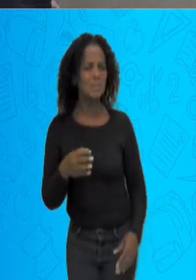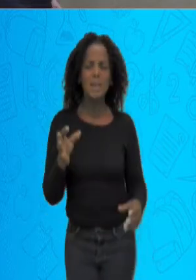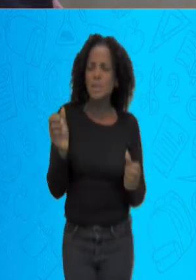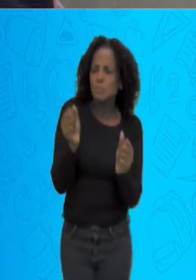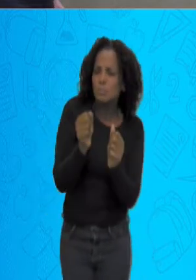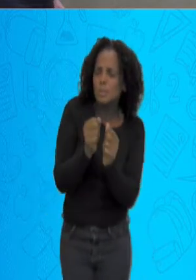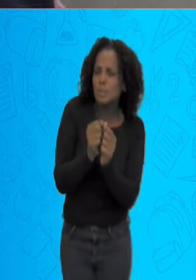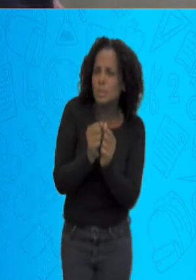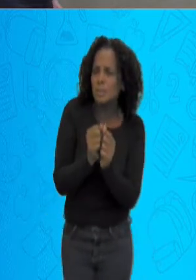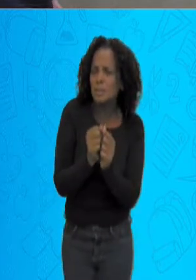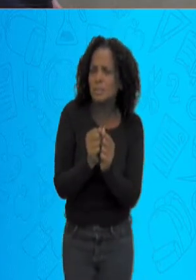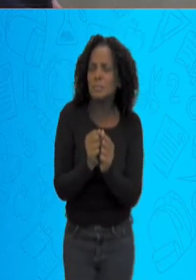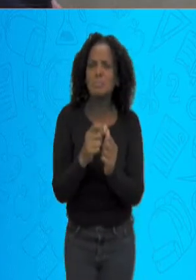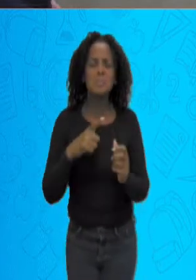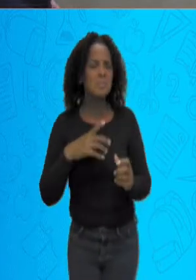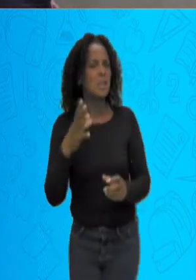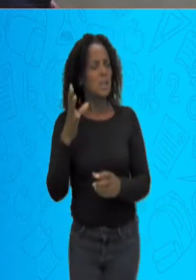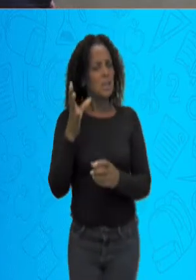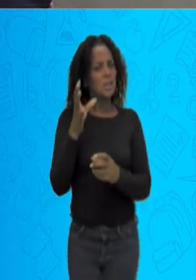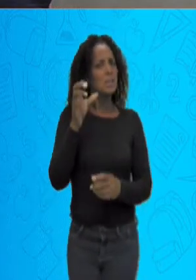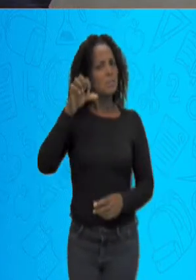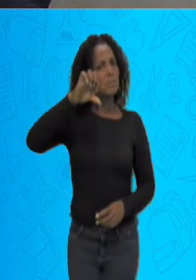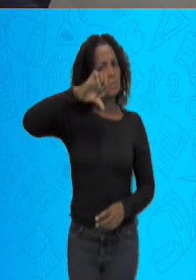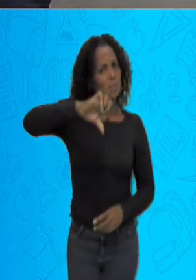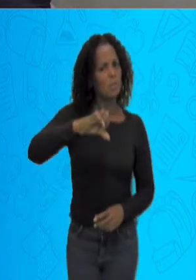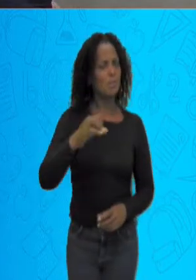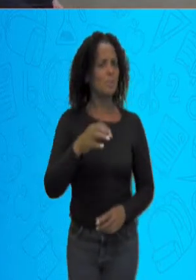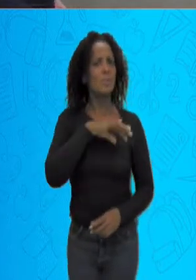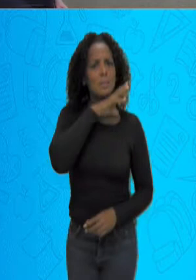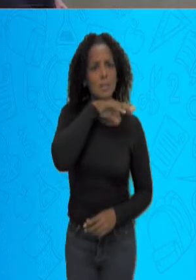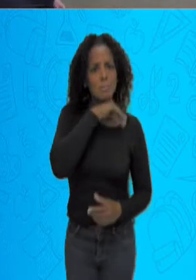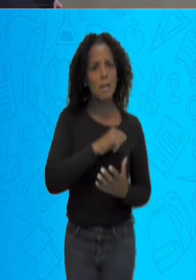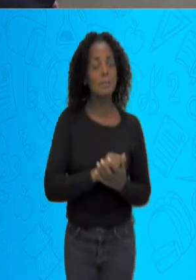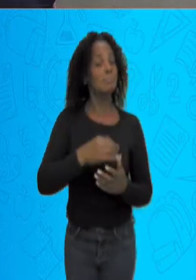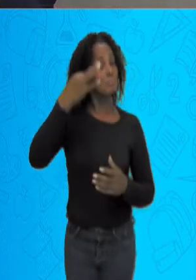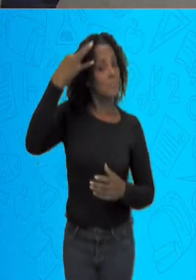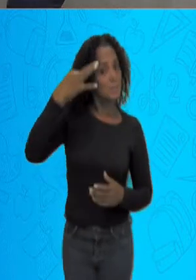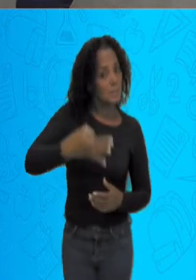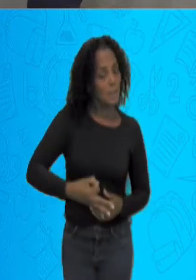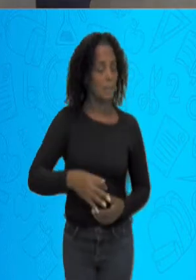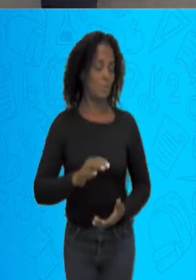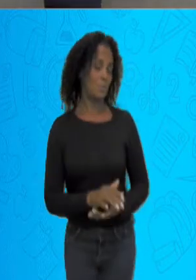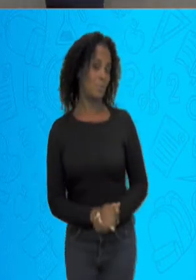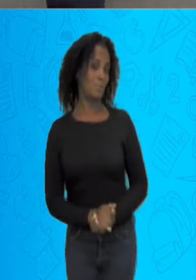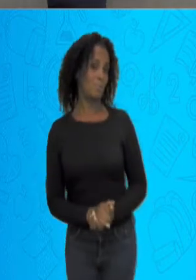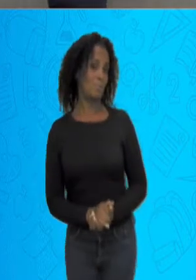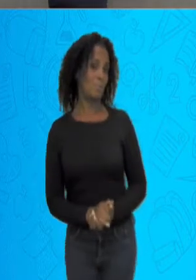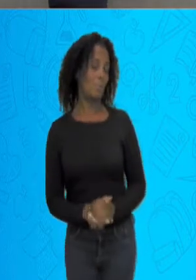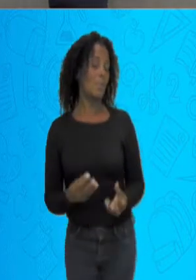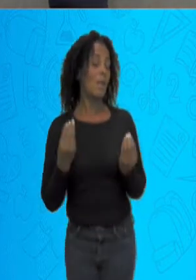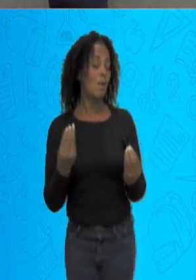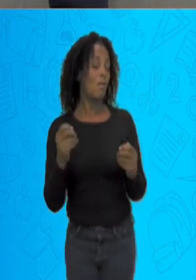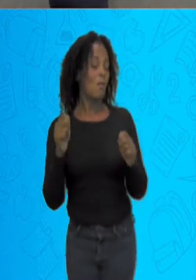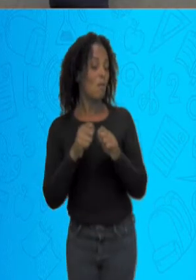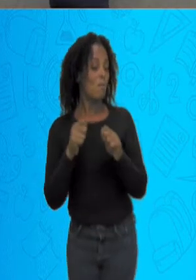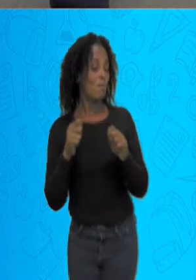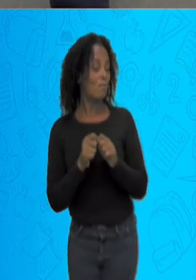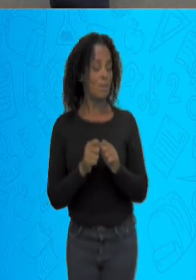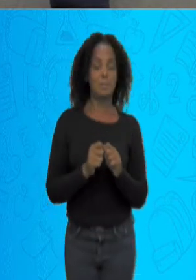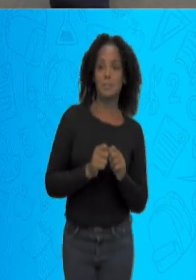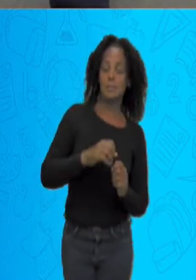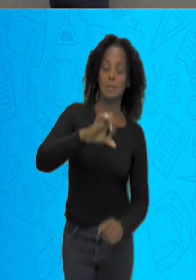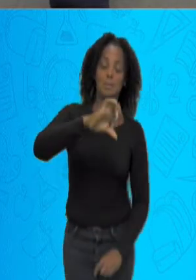juntando nós teremos nove animais? Vamos ver. Isso mesmo. Olha como que a gente faz numeral nove? Uma